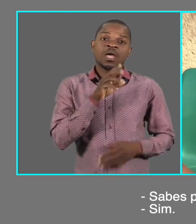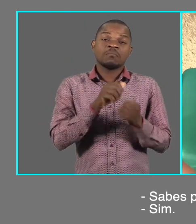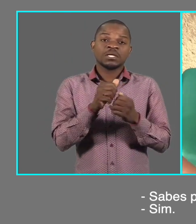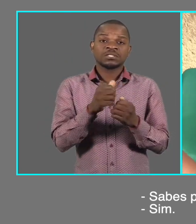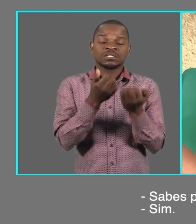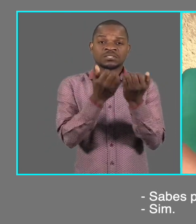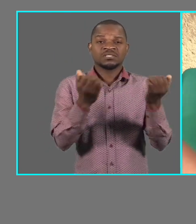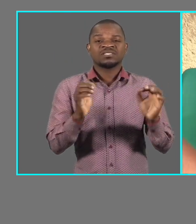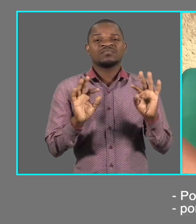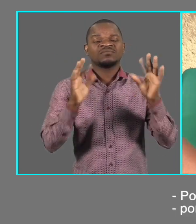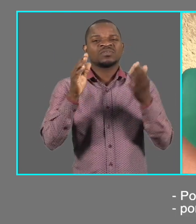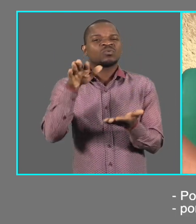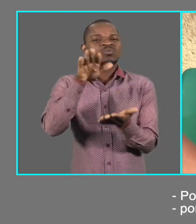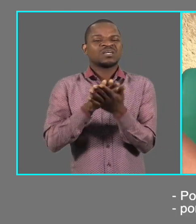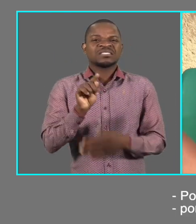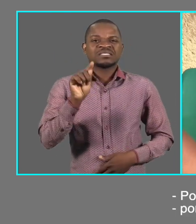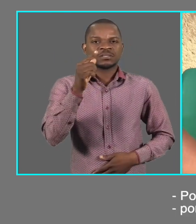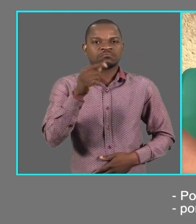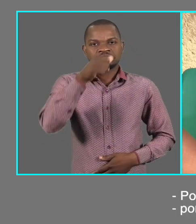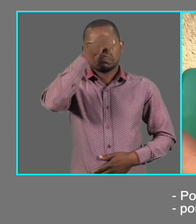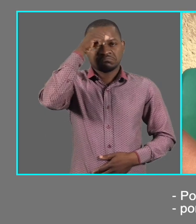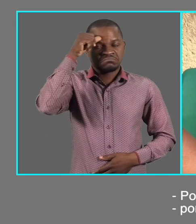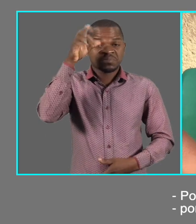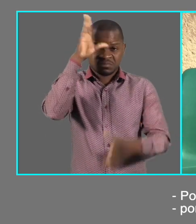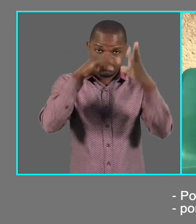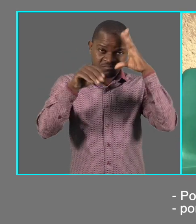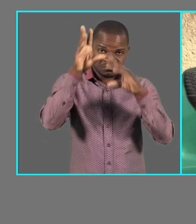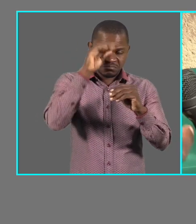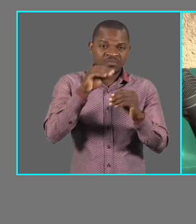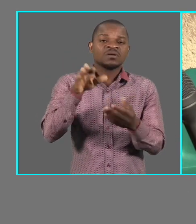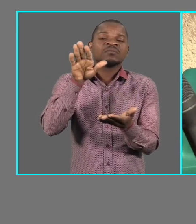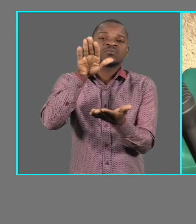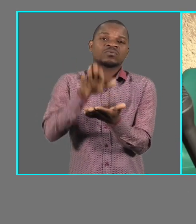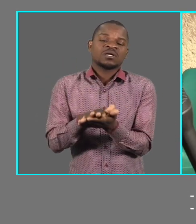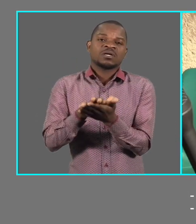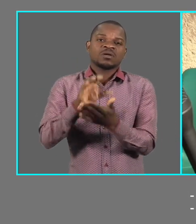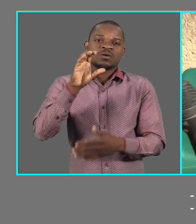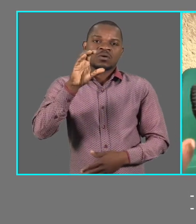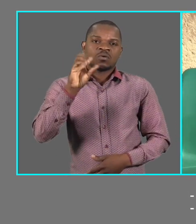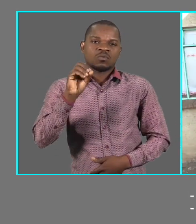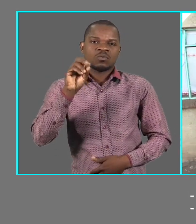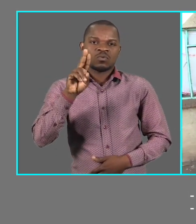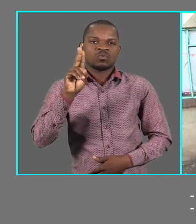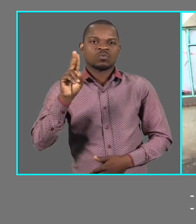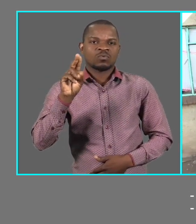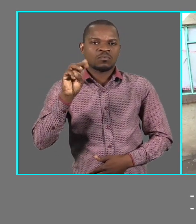Sim. Por quê? Por causa de coronavírus. Tens estudado?